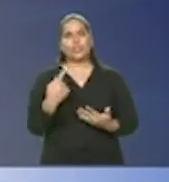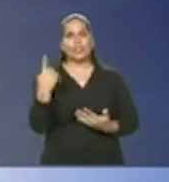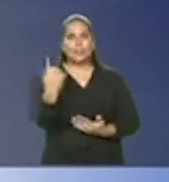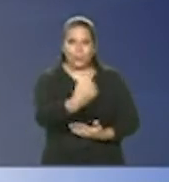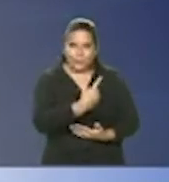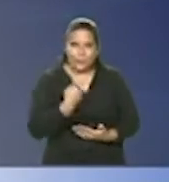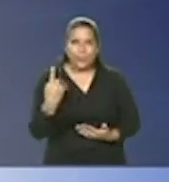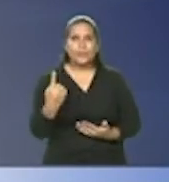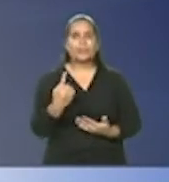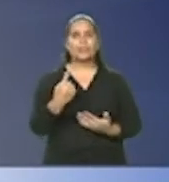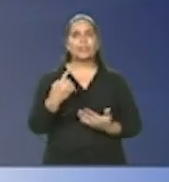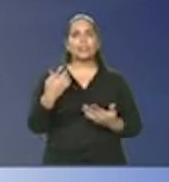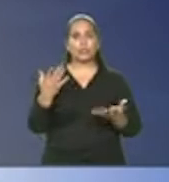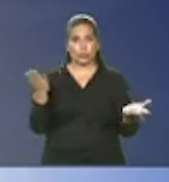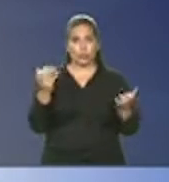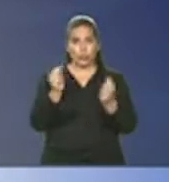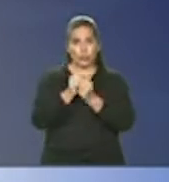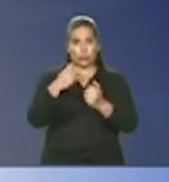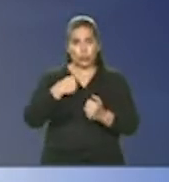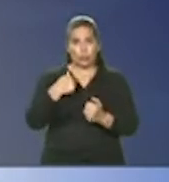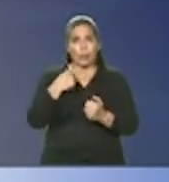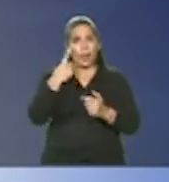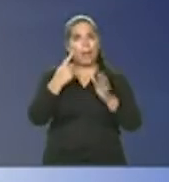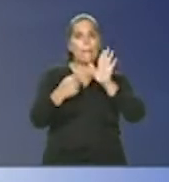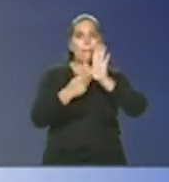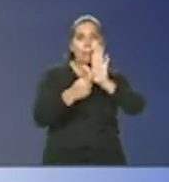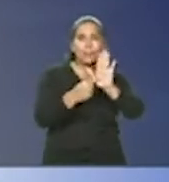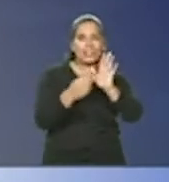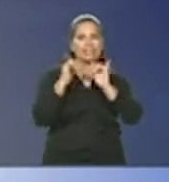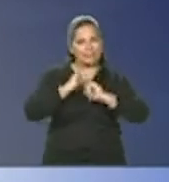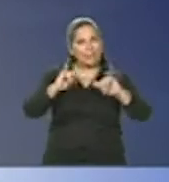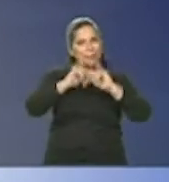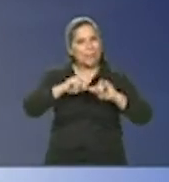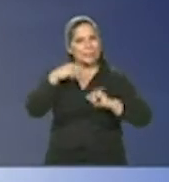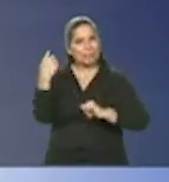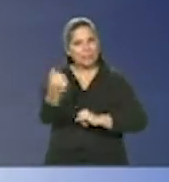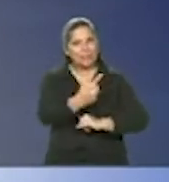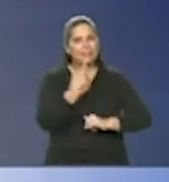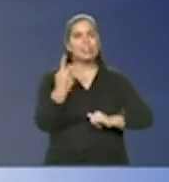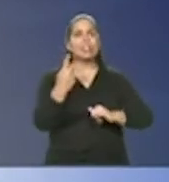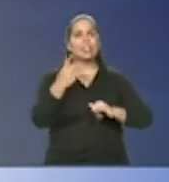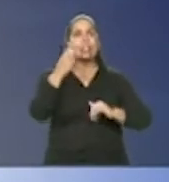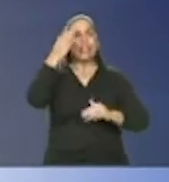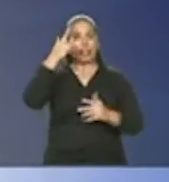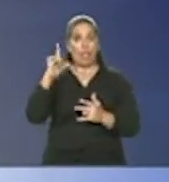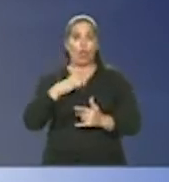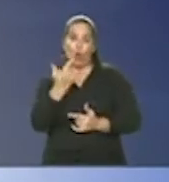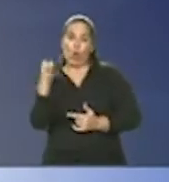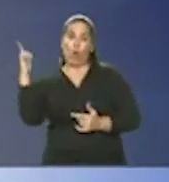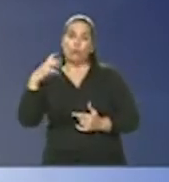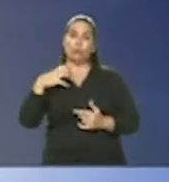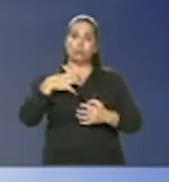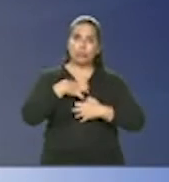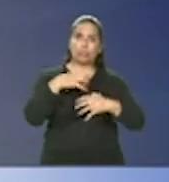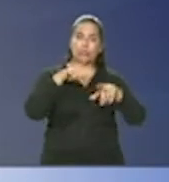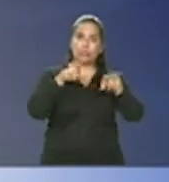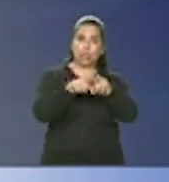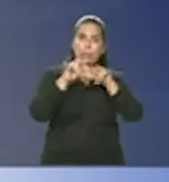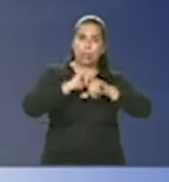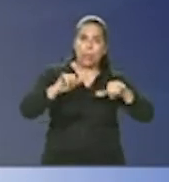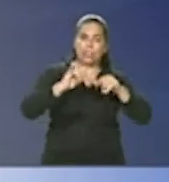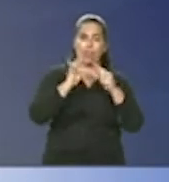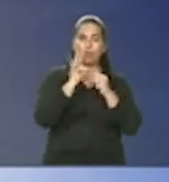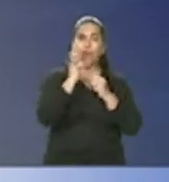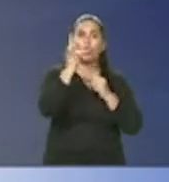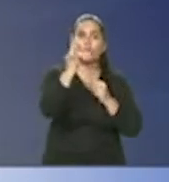companheiros que estivessem comigo aqui agora para que eles mostrassem as curvas para vocês, tem outras curvas que fazem as previsões, as previsões do futuro